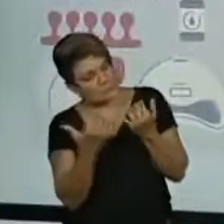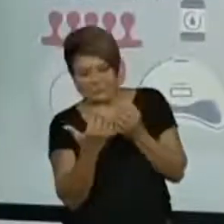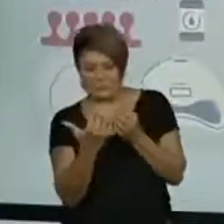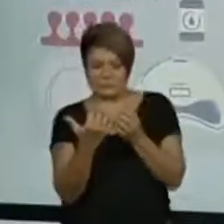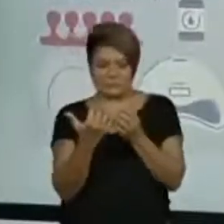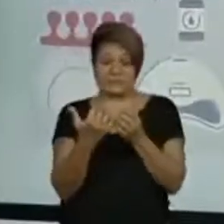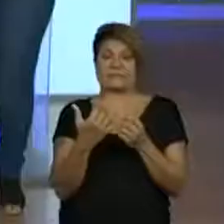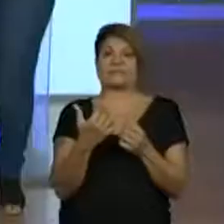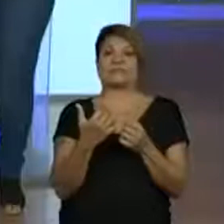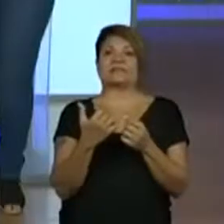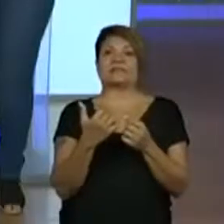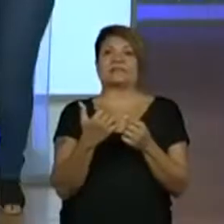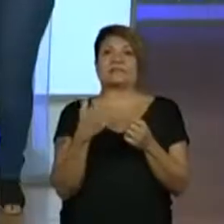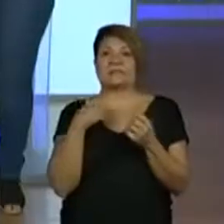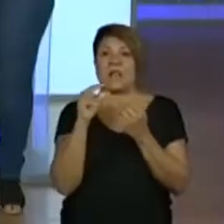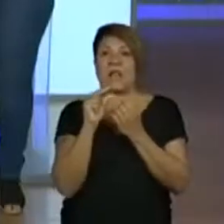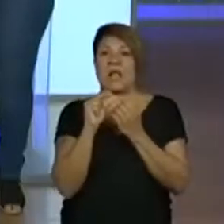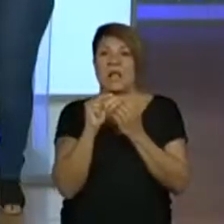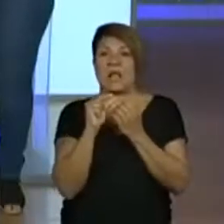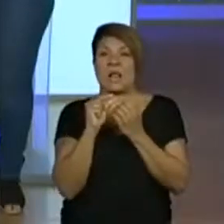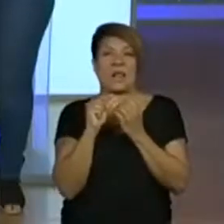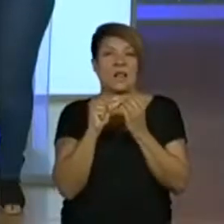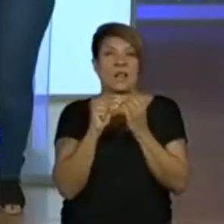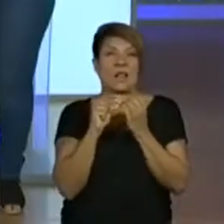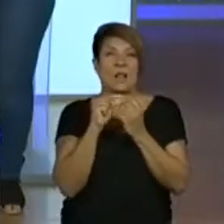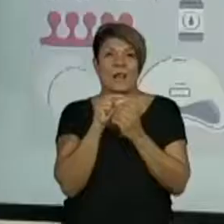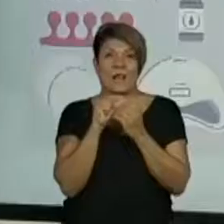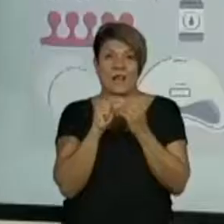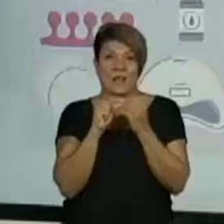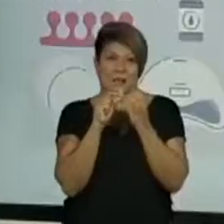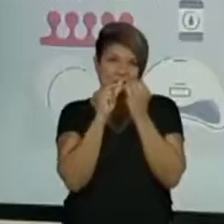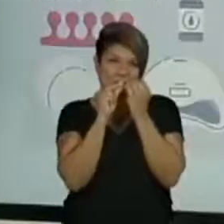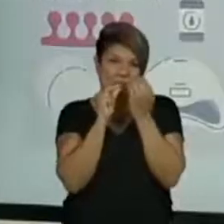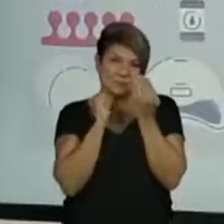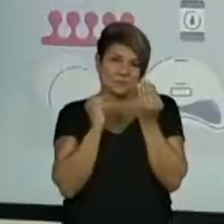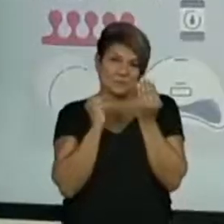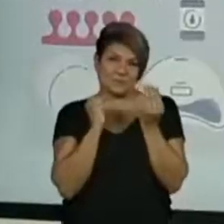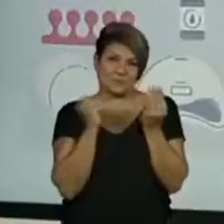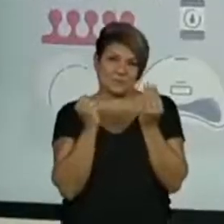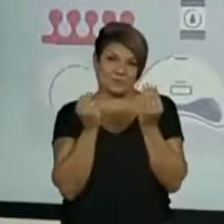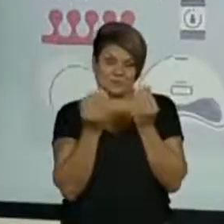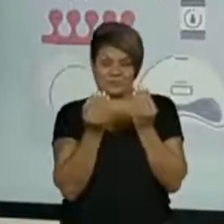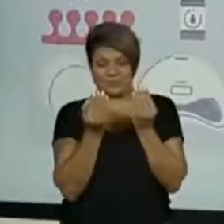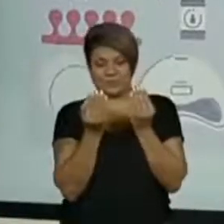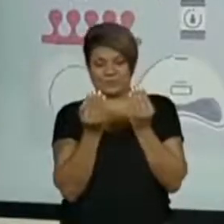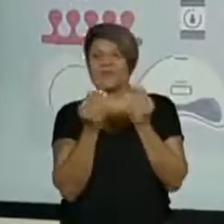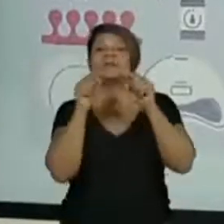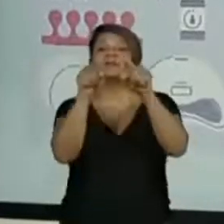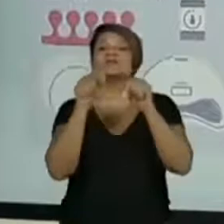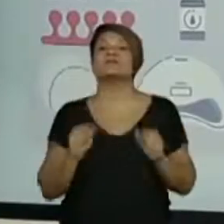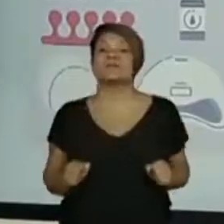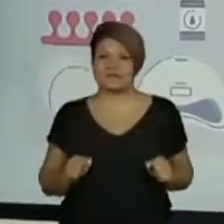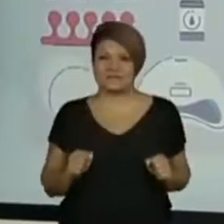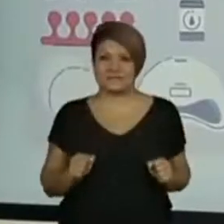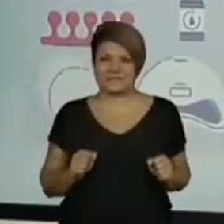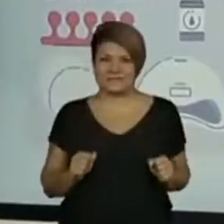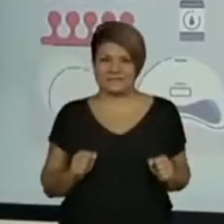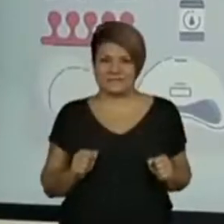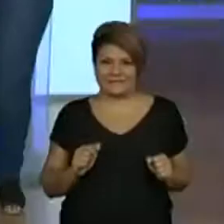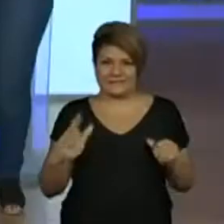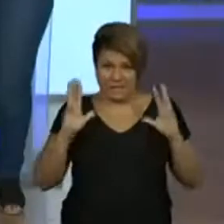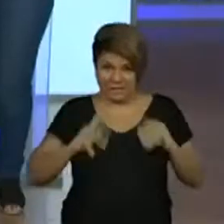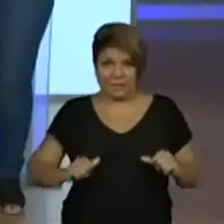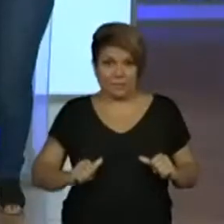Ixi, a minha super, hiper, mega pequenininha. É, as nossas unhas... Pequenininhas. E a de vocês, estão cuidadinhas?